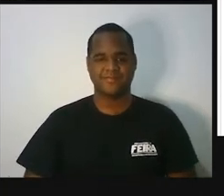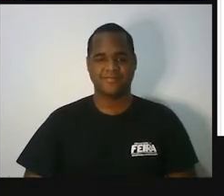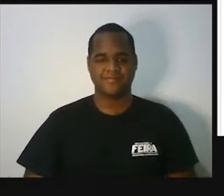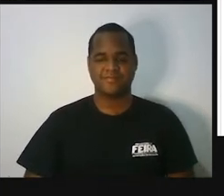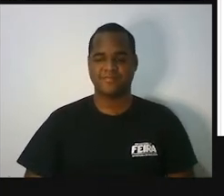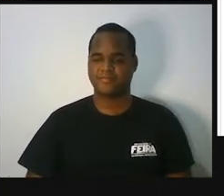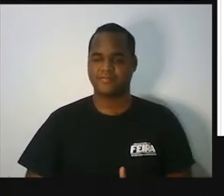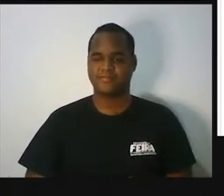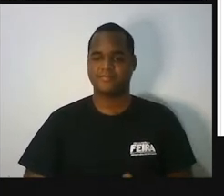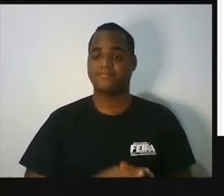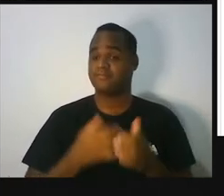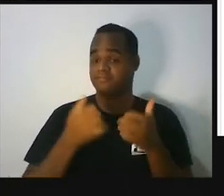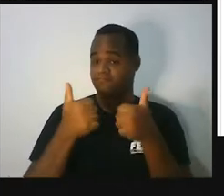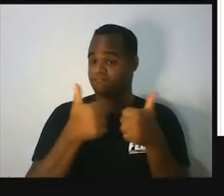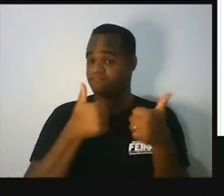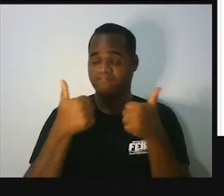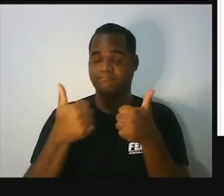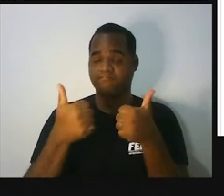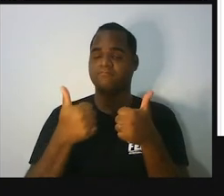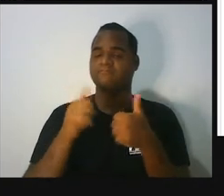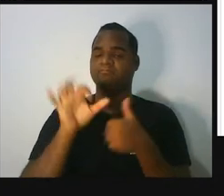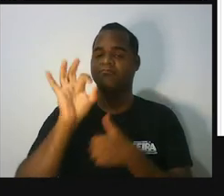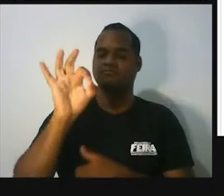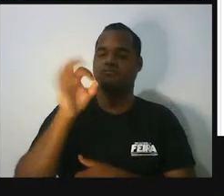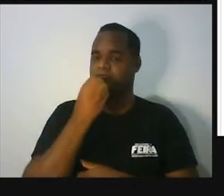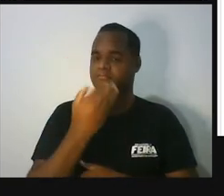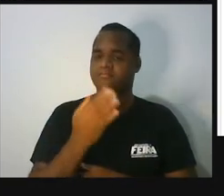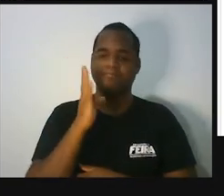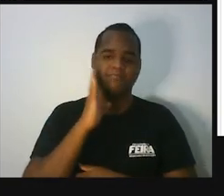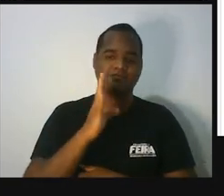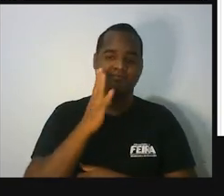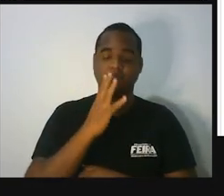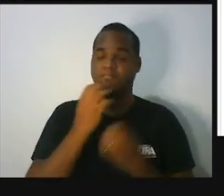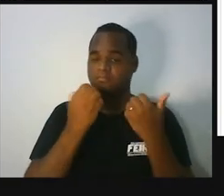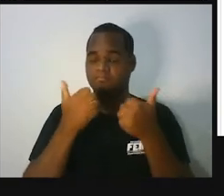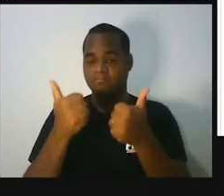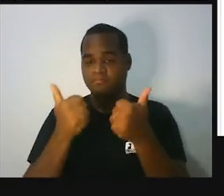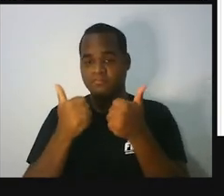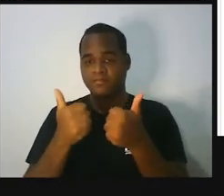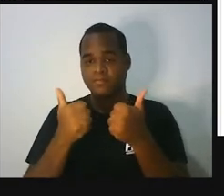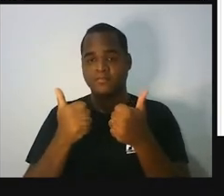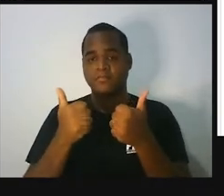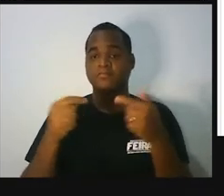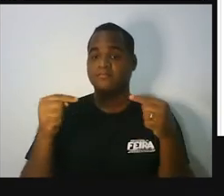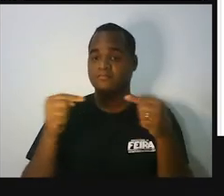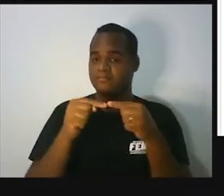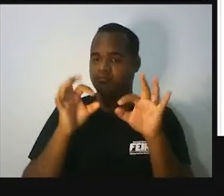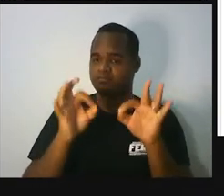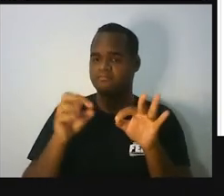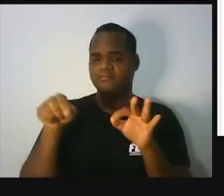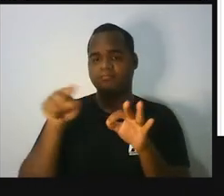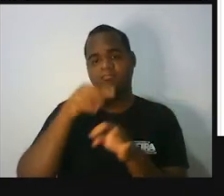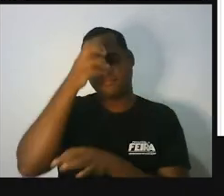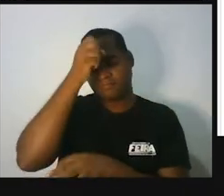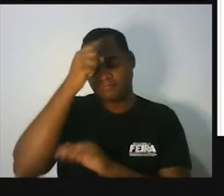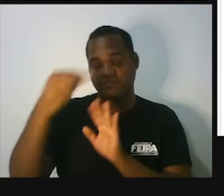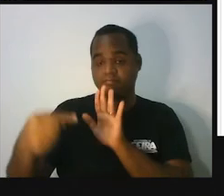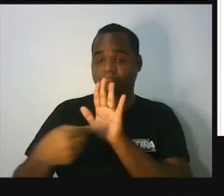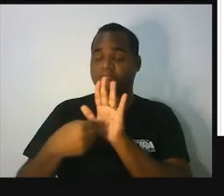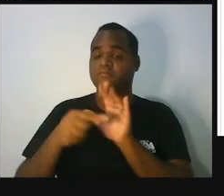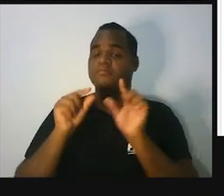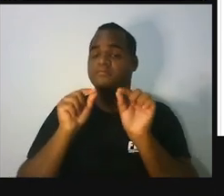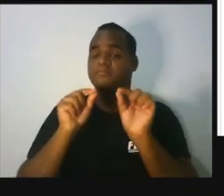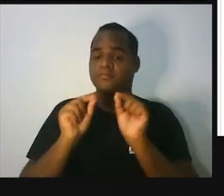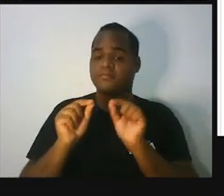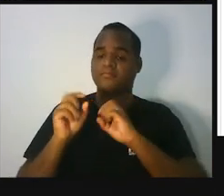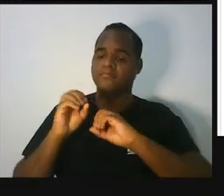Beleza, né? Bacana. Pronto? Então, estamos cumprindo, até então, o objetivo dessa nossa